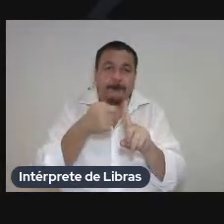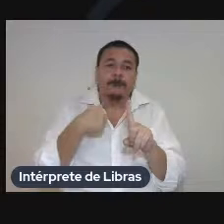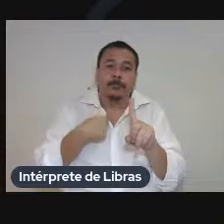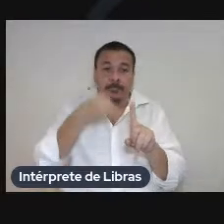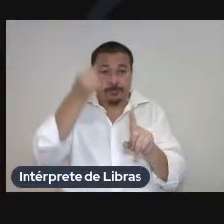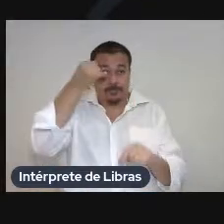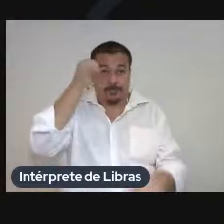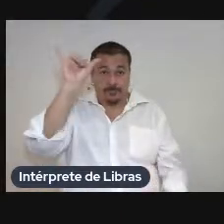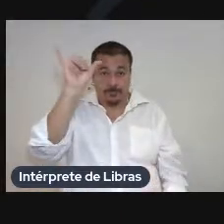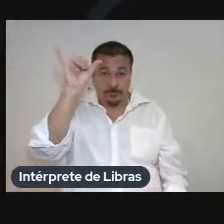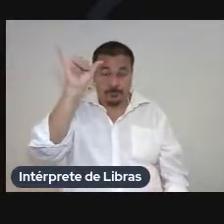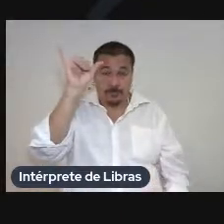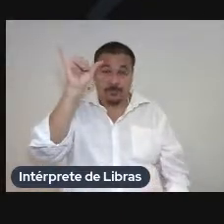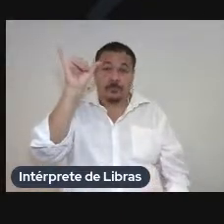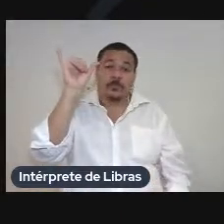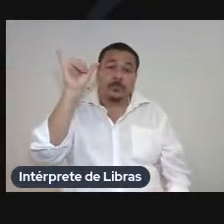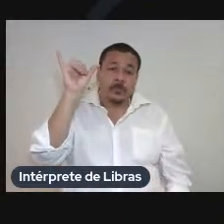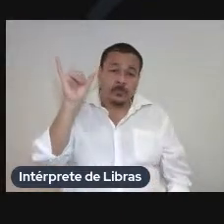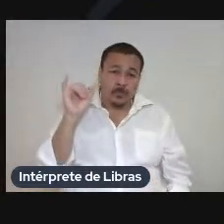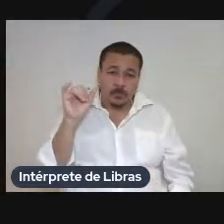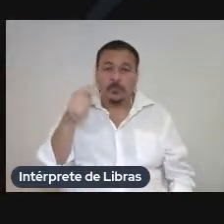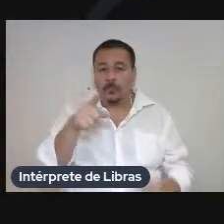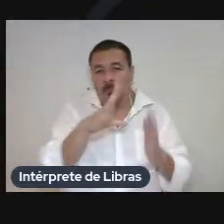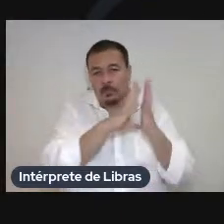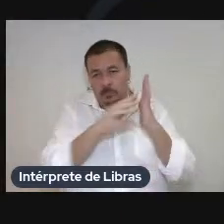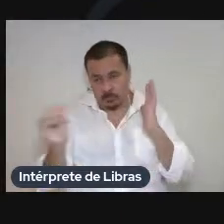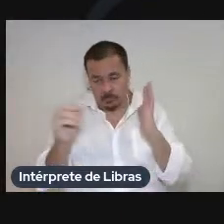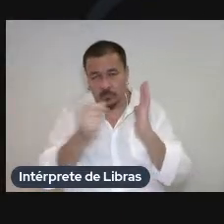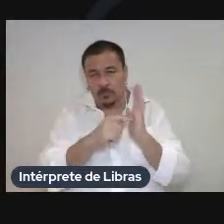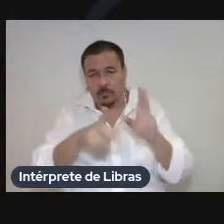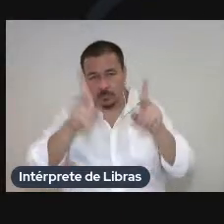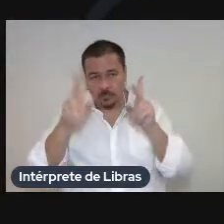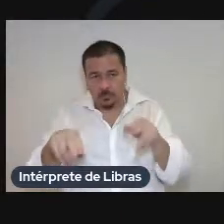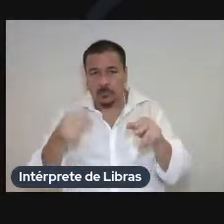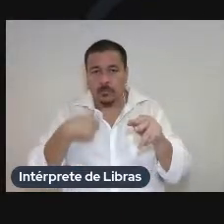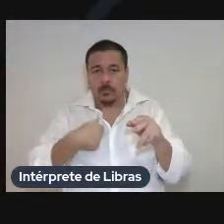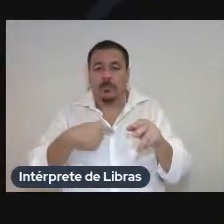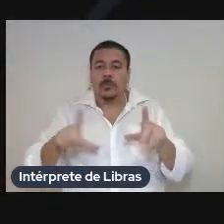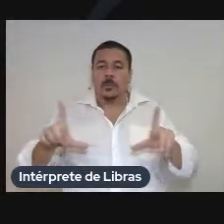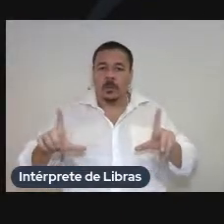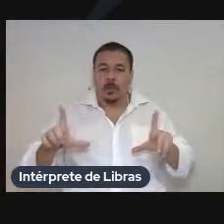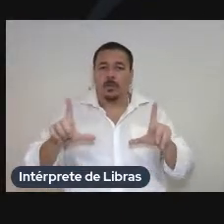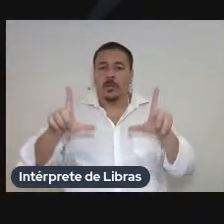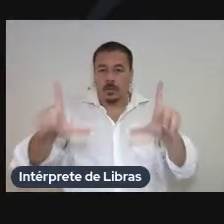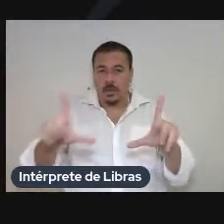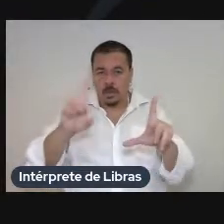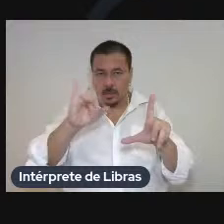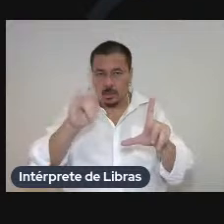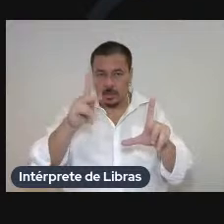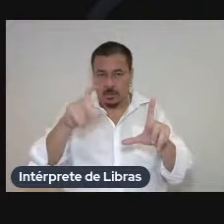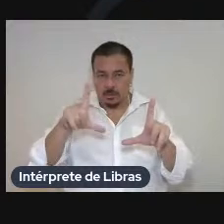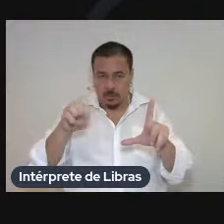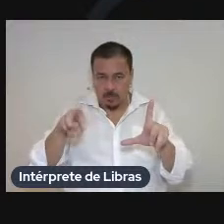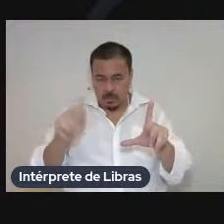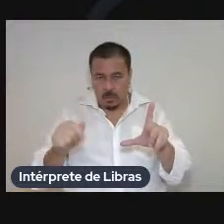o nosso modelinho né assim como o idiomas cartas aqui está o nosso modelinho de entrada